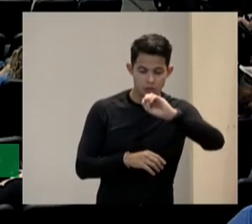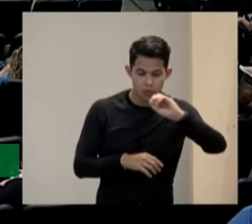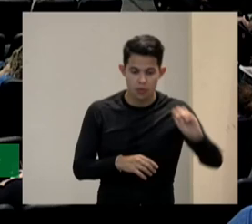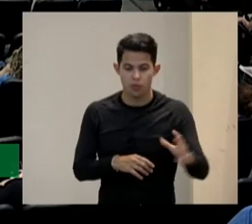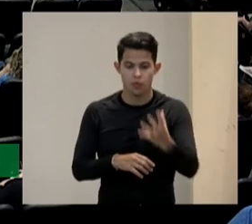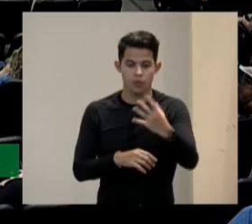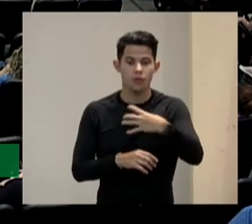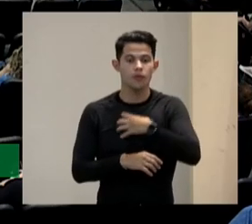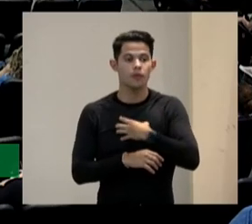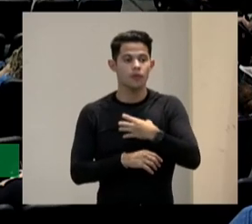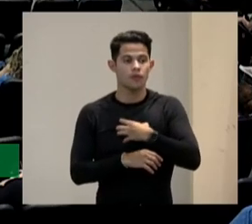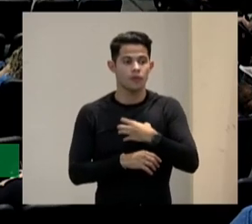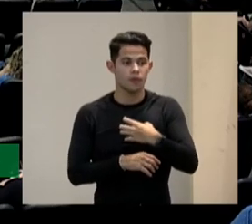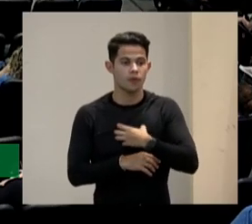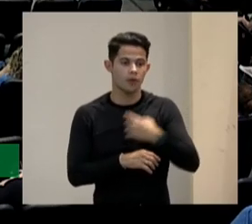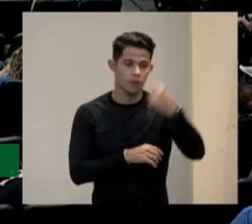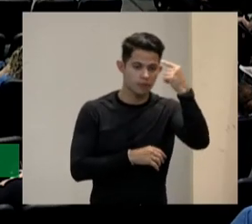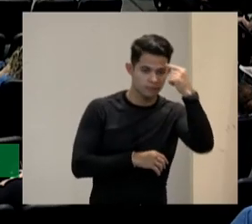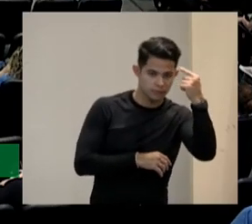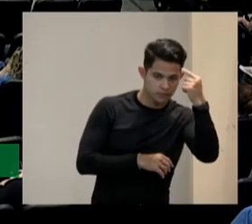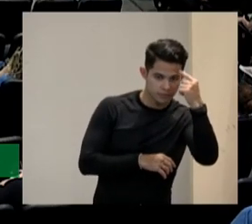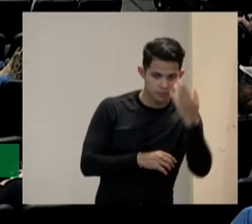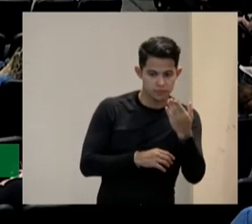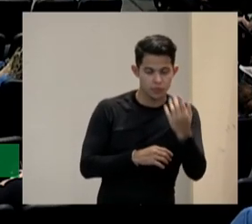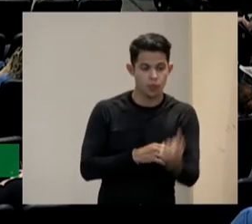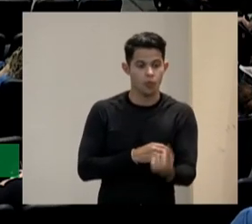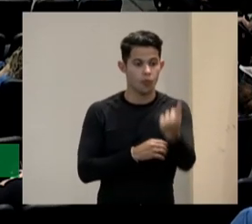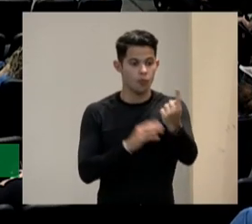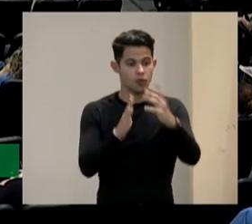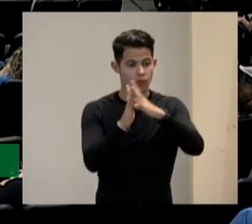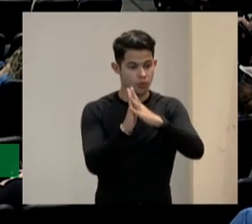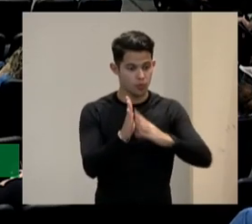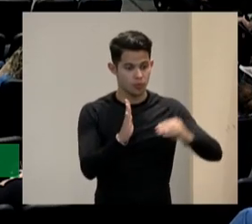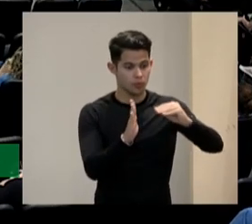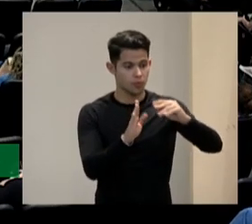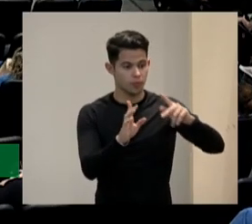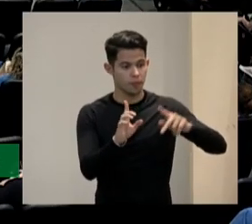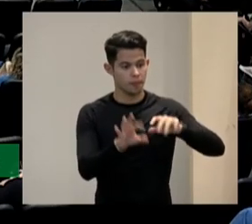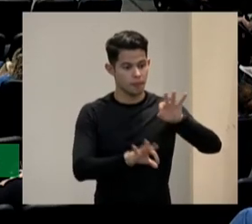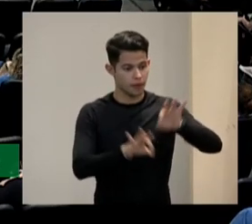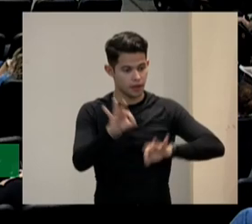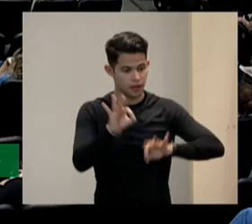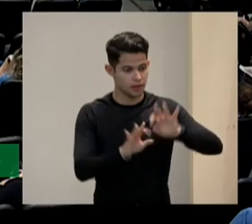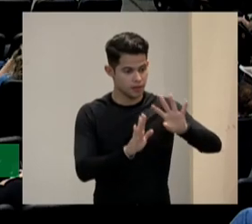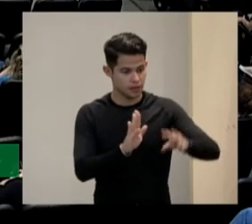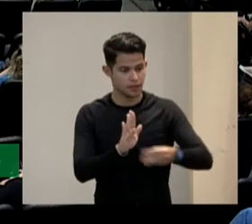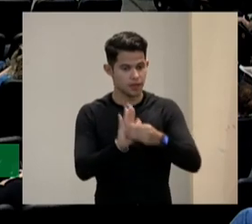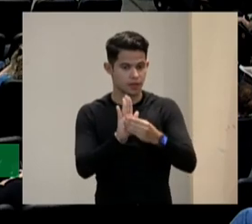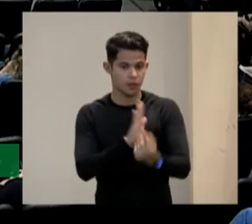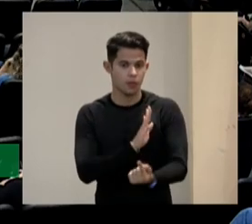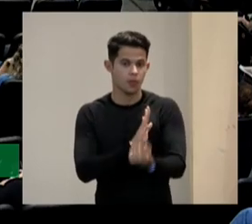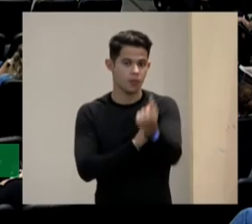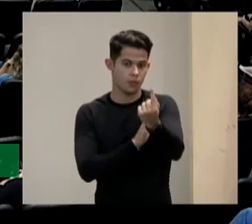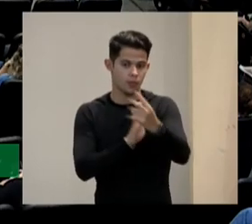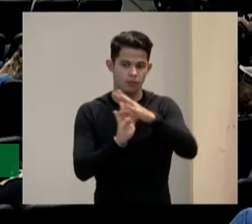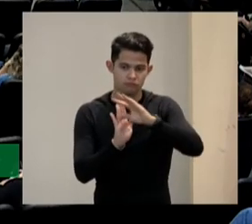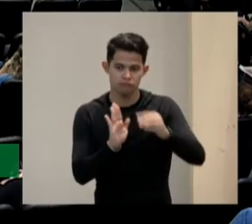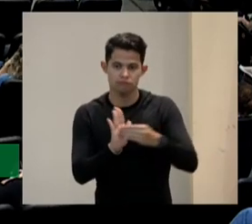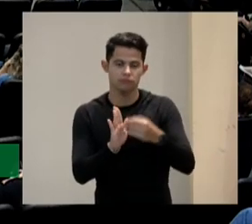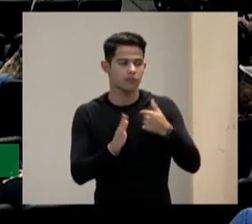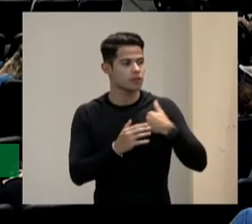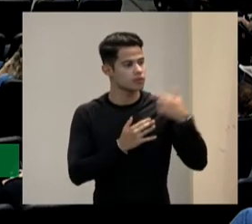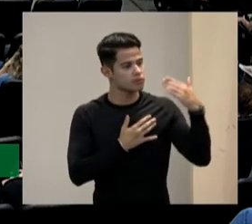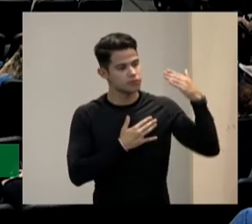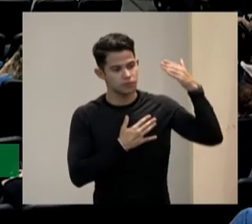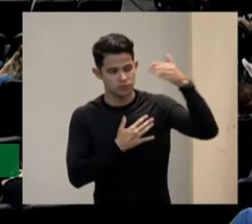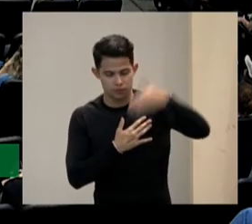forma de organizar o currículo não de planejar o currículo de planejar o que eu vou dar as